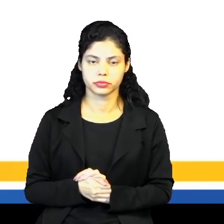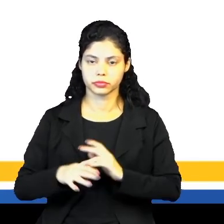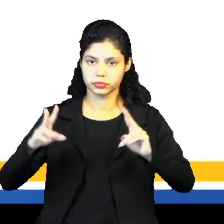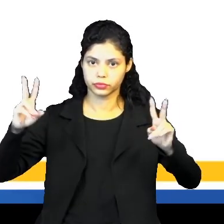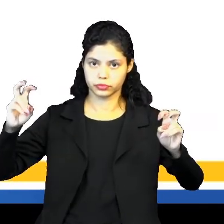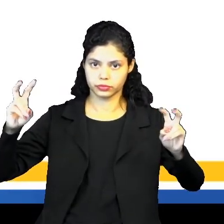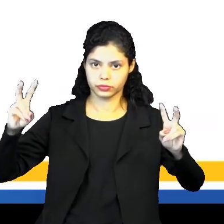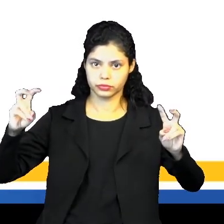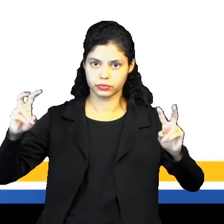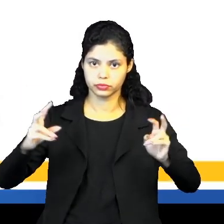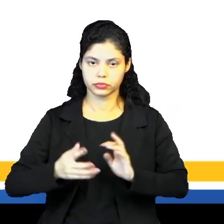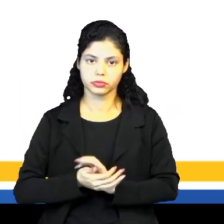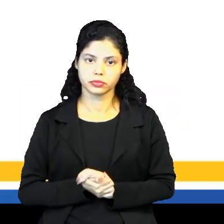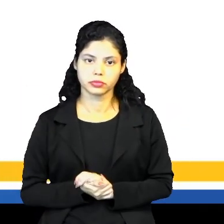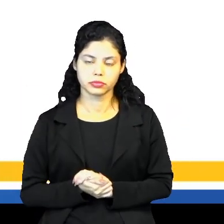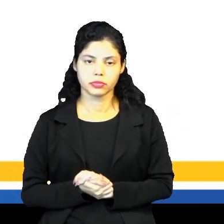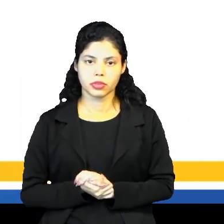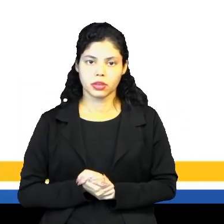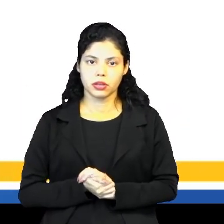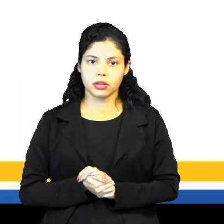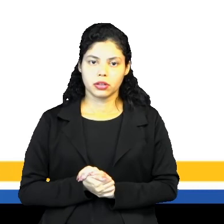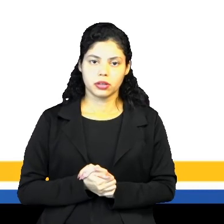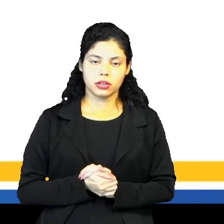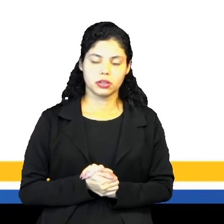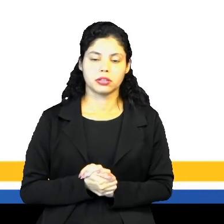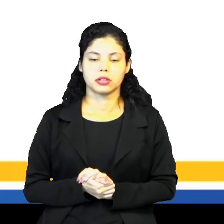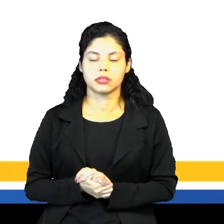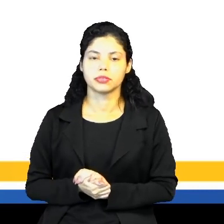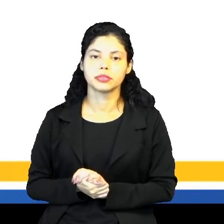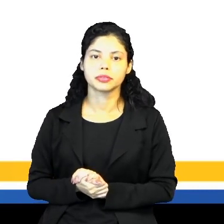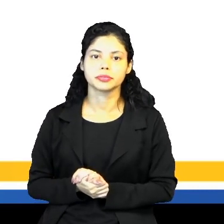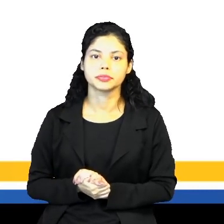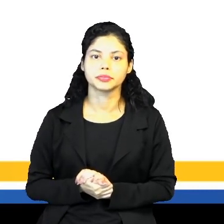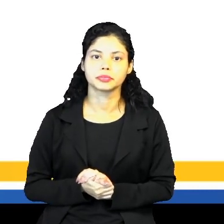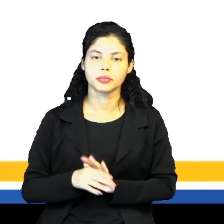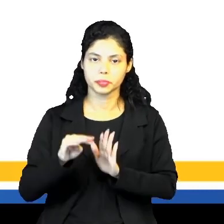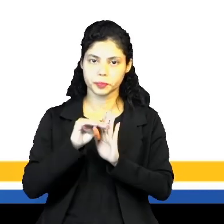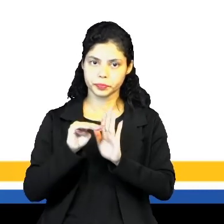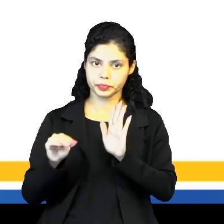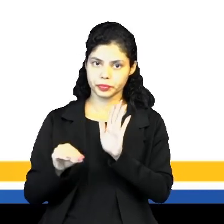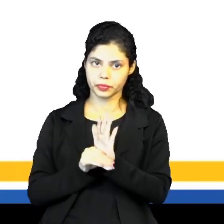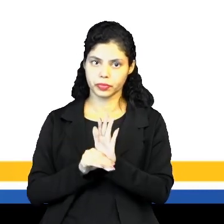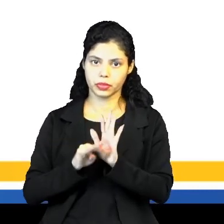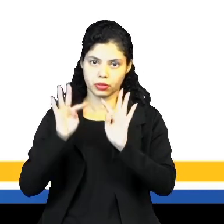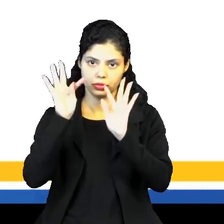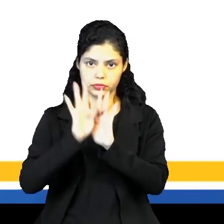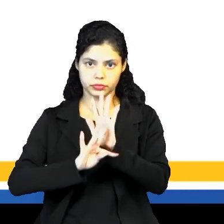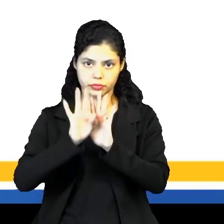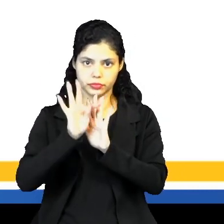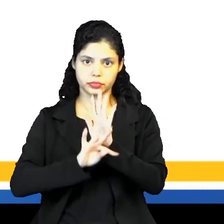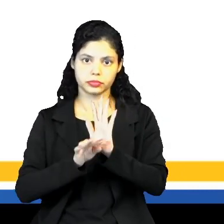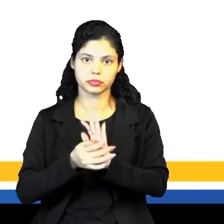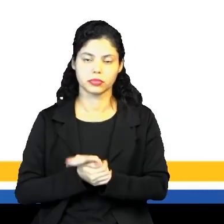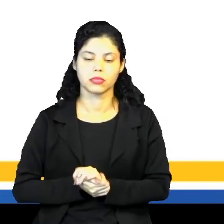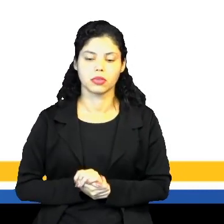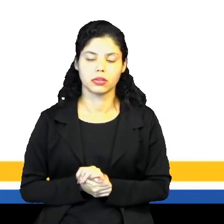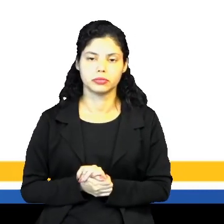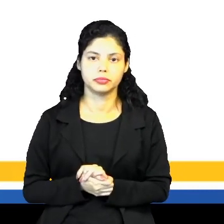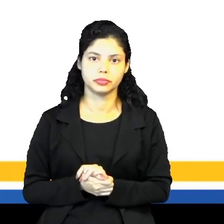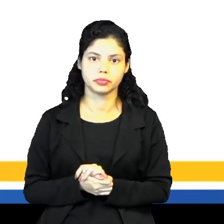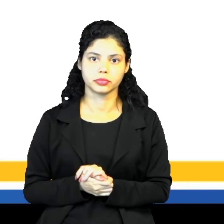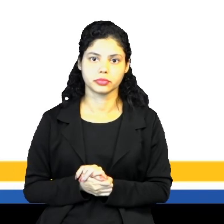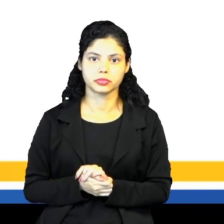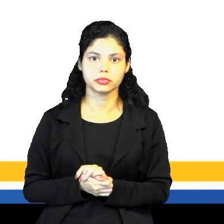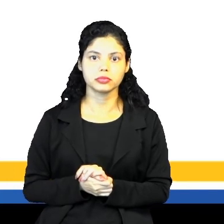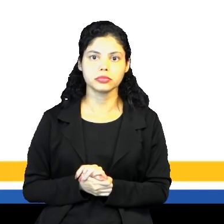letra maior, é nosso título, né? E aí, depois, abaixo, nós temos o texto, né? E esse texto ali,